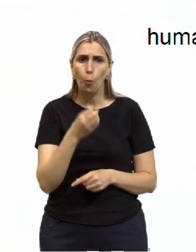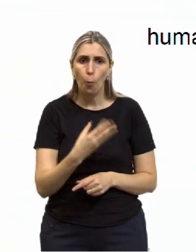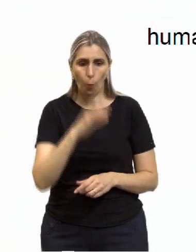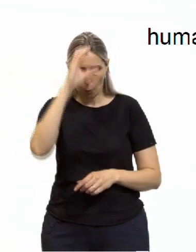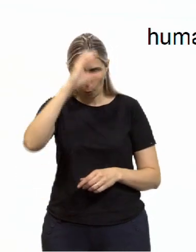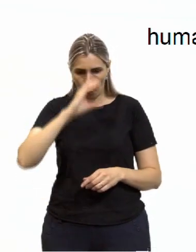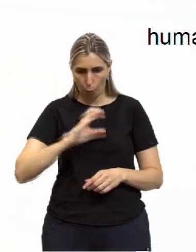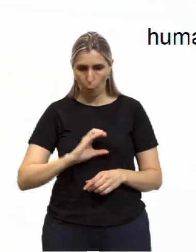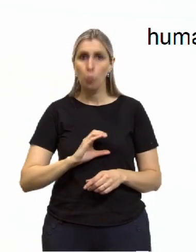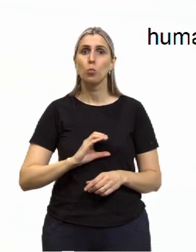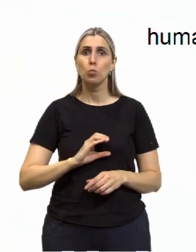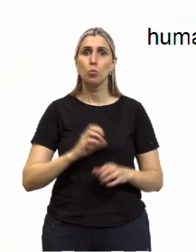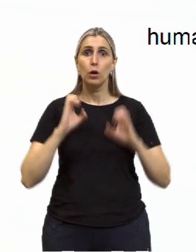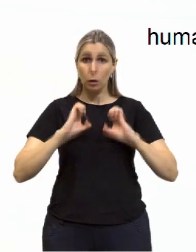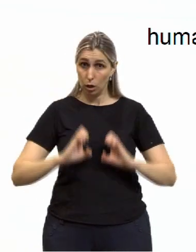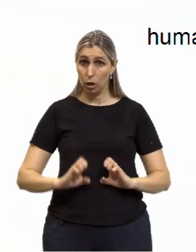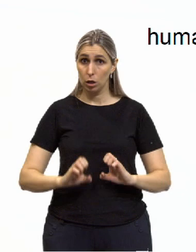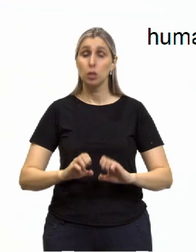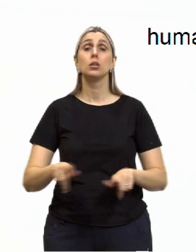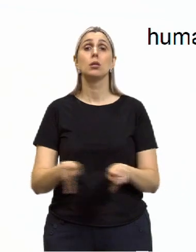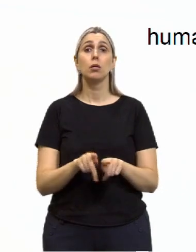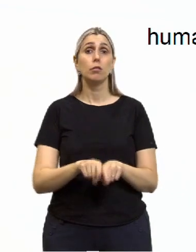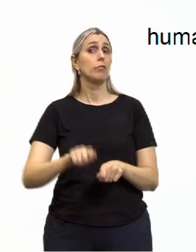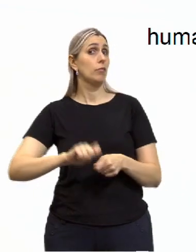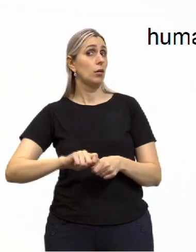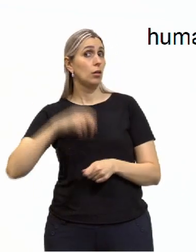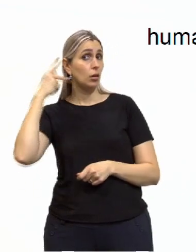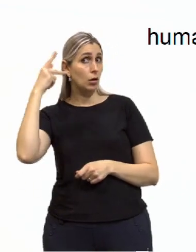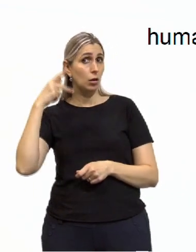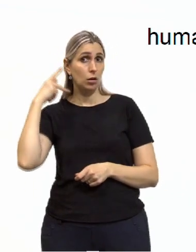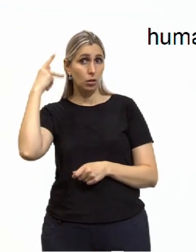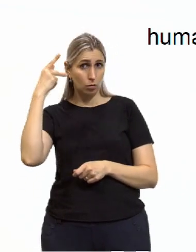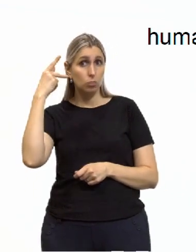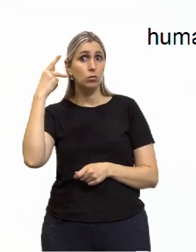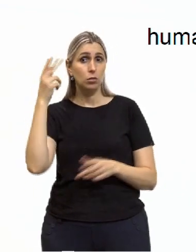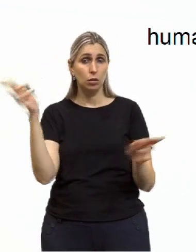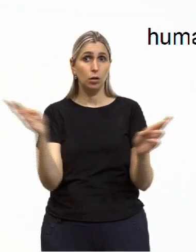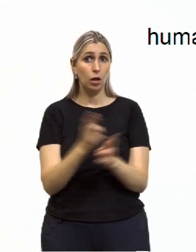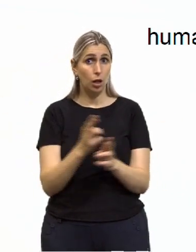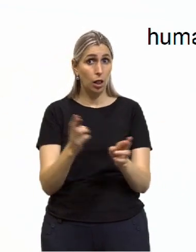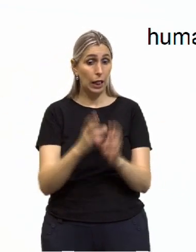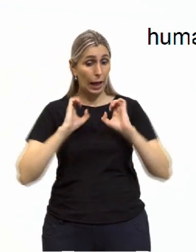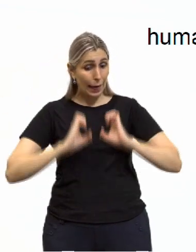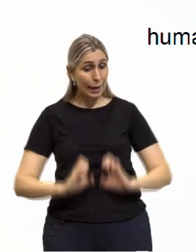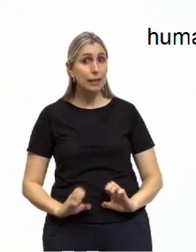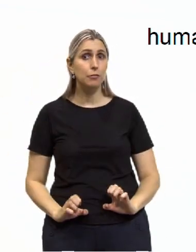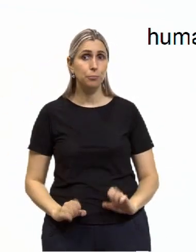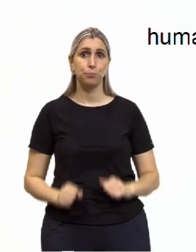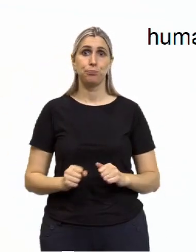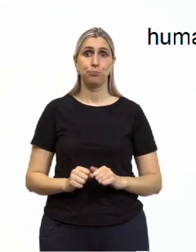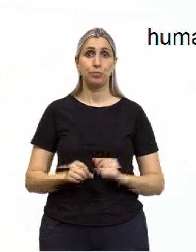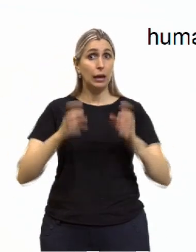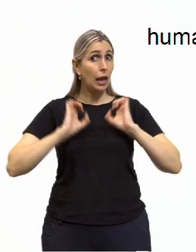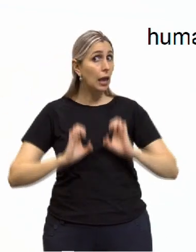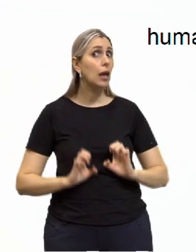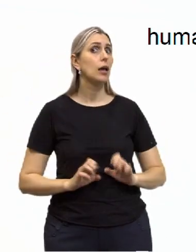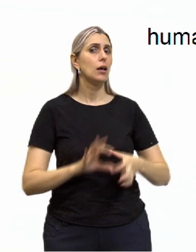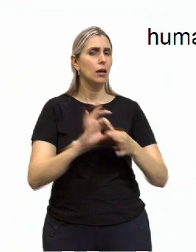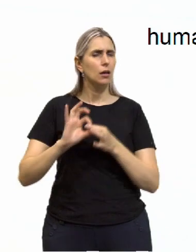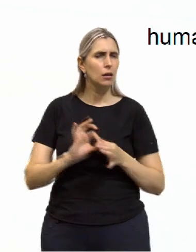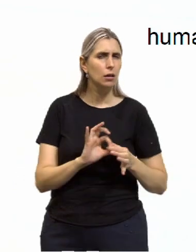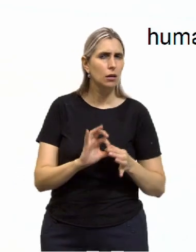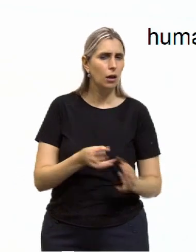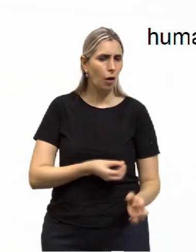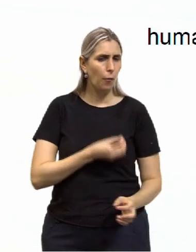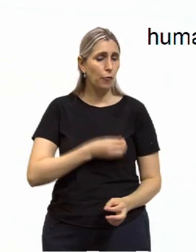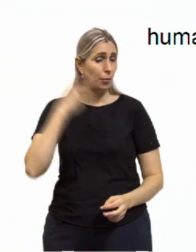cidadão, um cidadão é ético. E um bom cidadão é fazer política. E política está relacionada à ética. A ética estava vinculada a